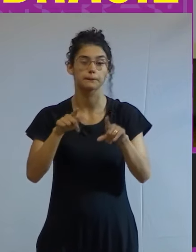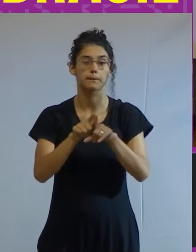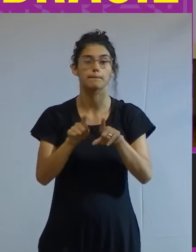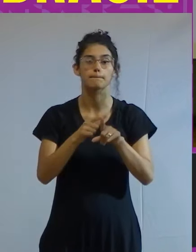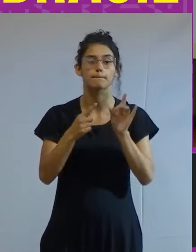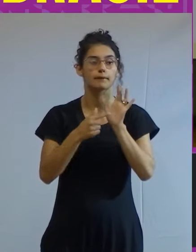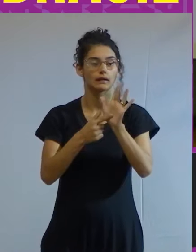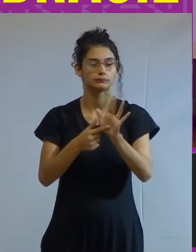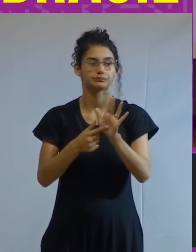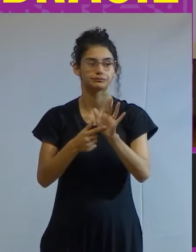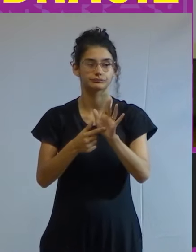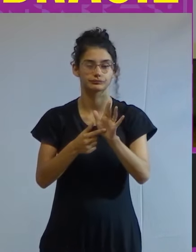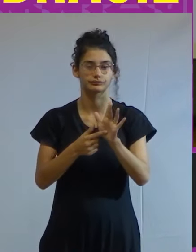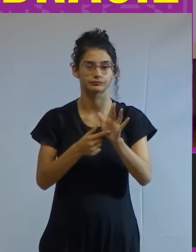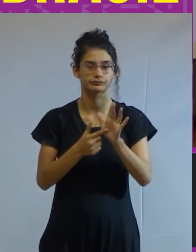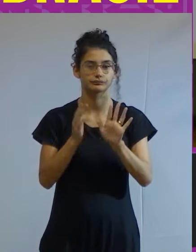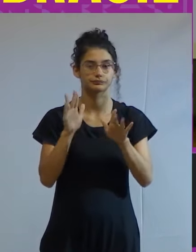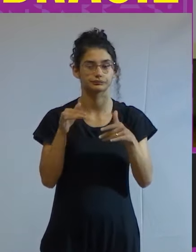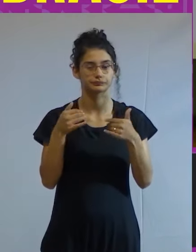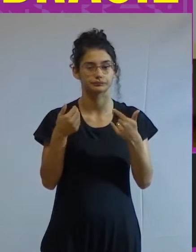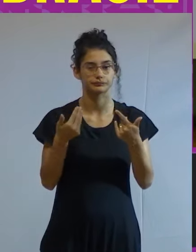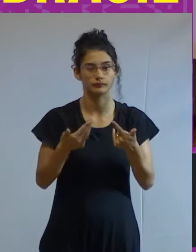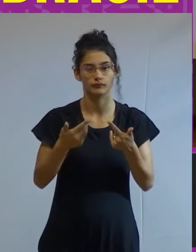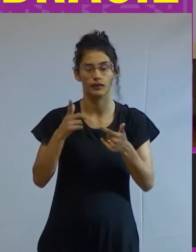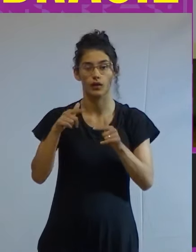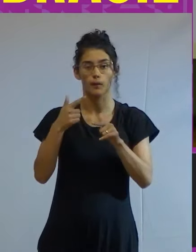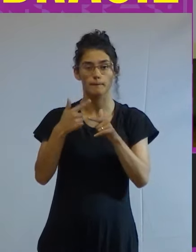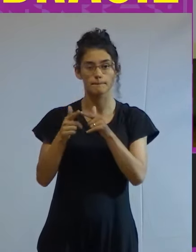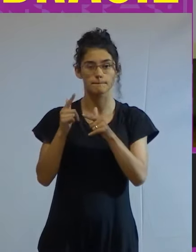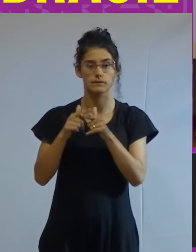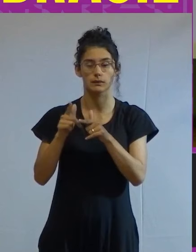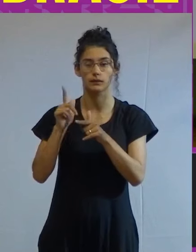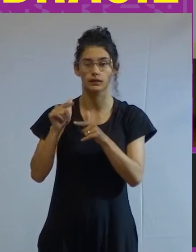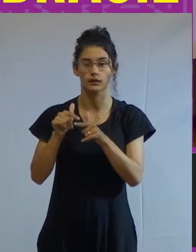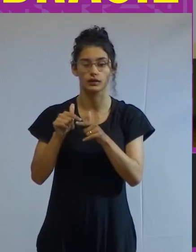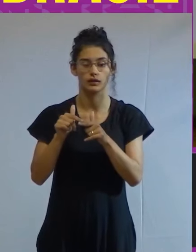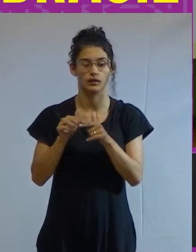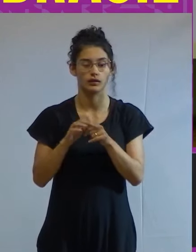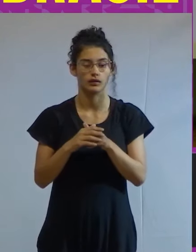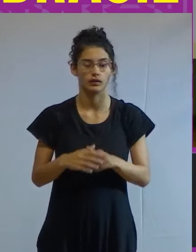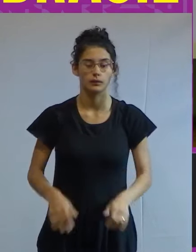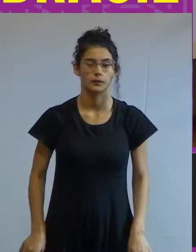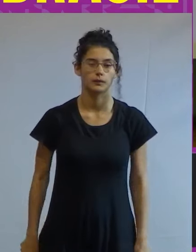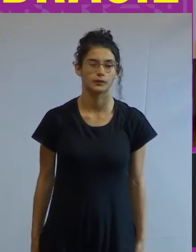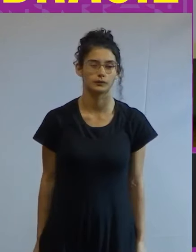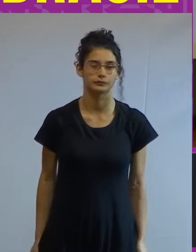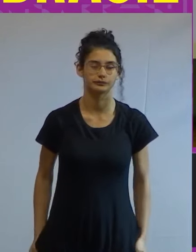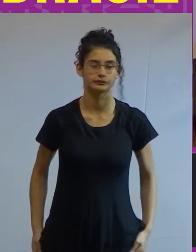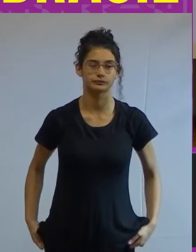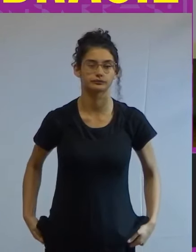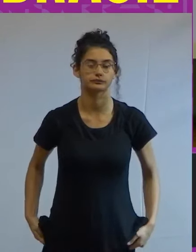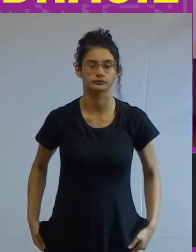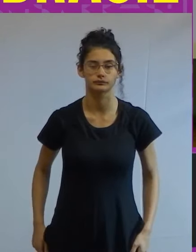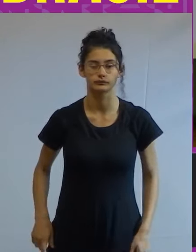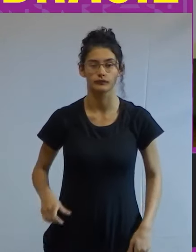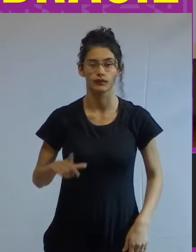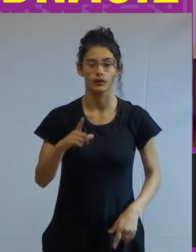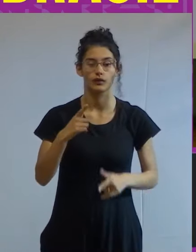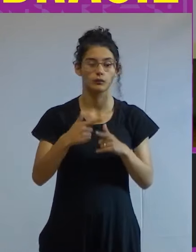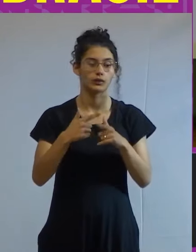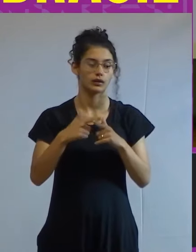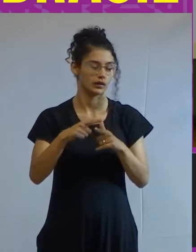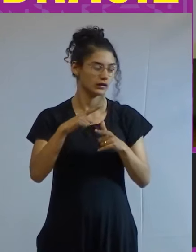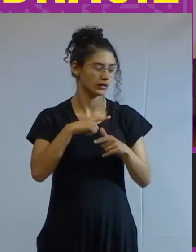está à vista então esse é um problema que é um problema grave porque vai exigir do